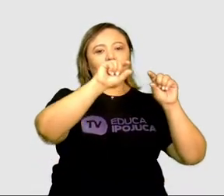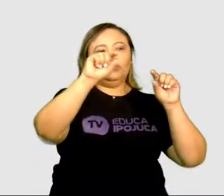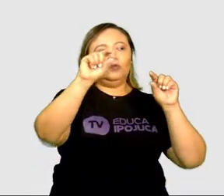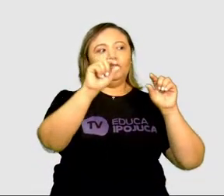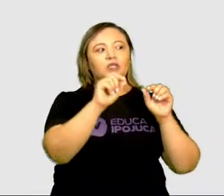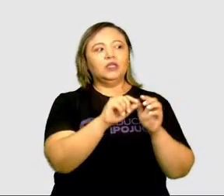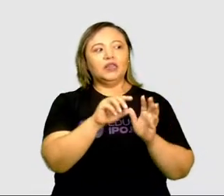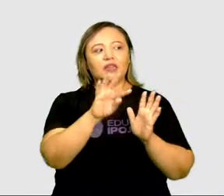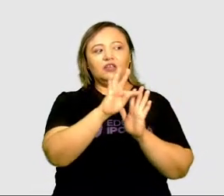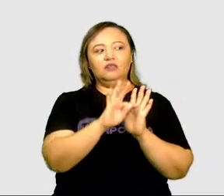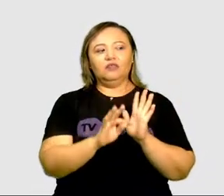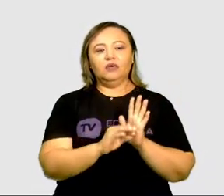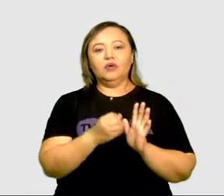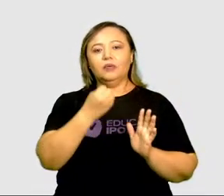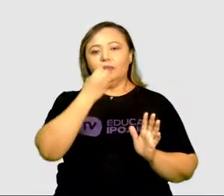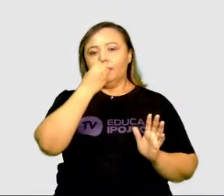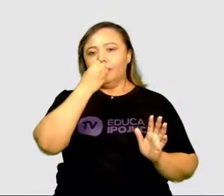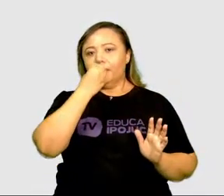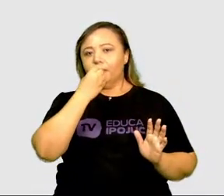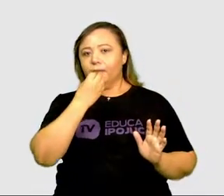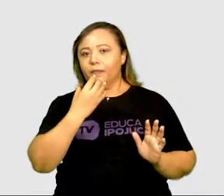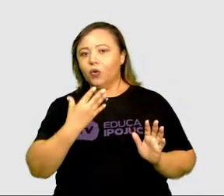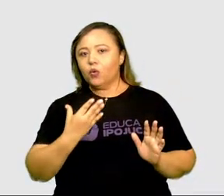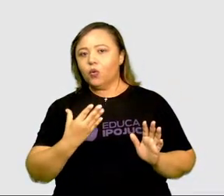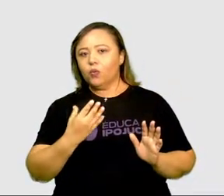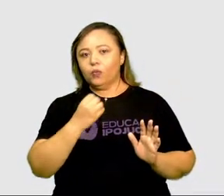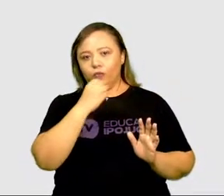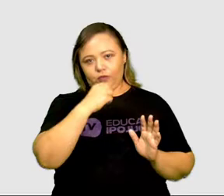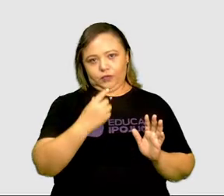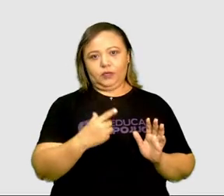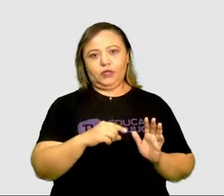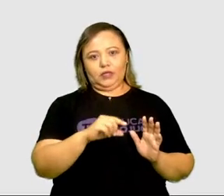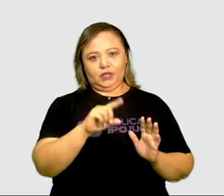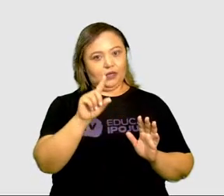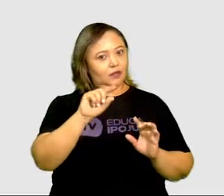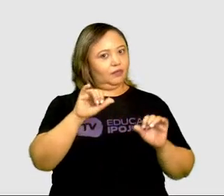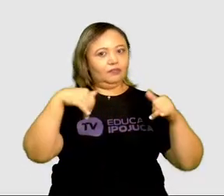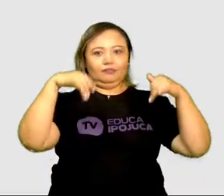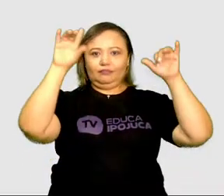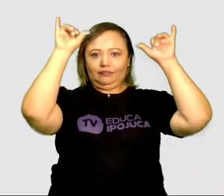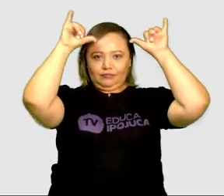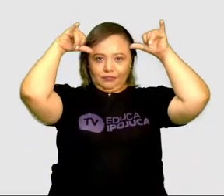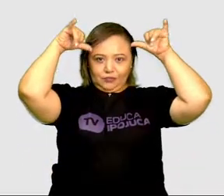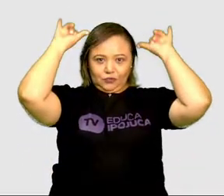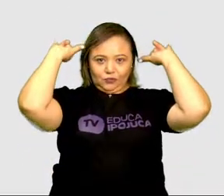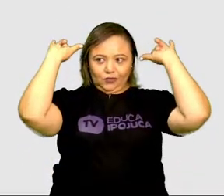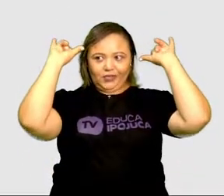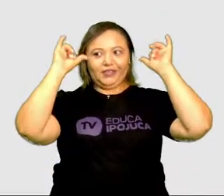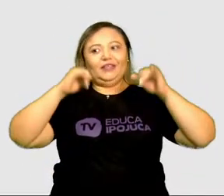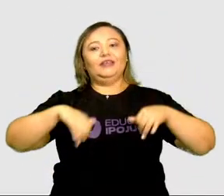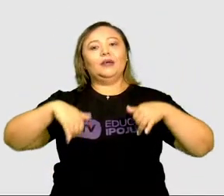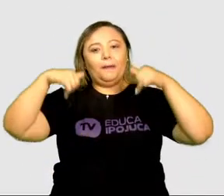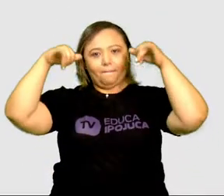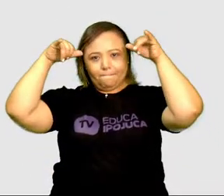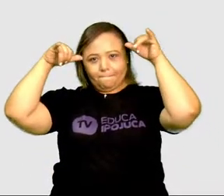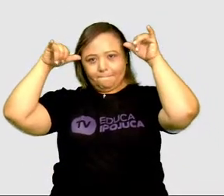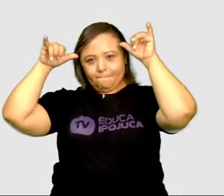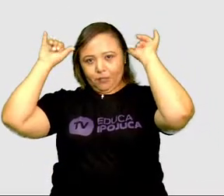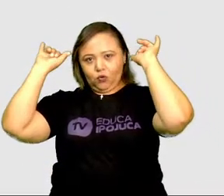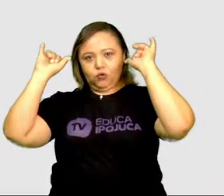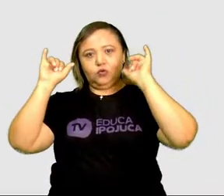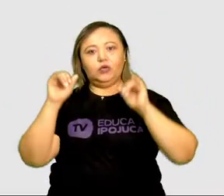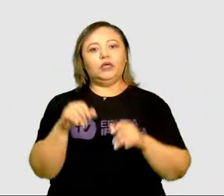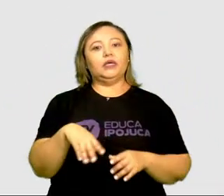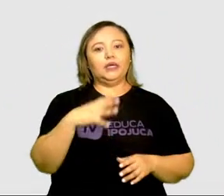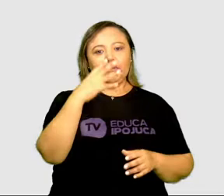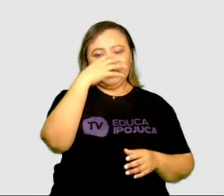que diz assim, Boi, boi, boi. Boi da cara preta. Pega esta